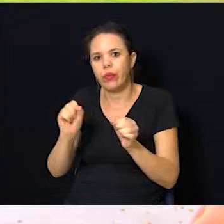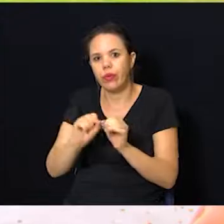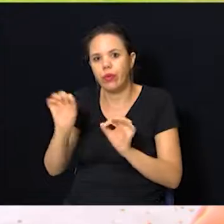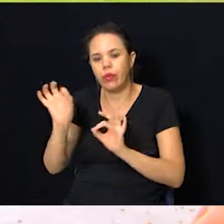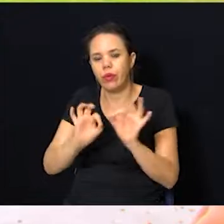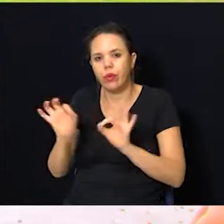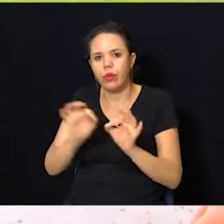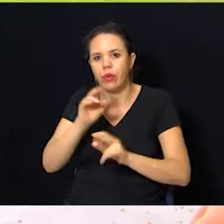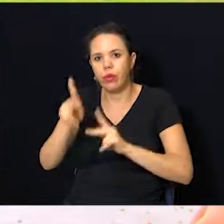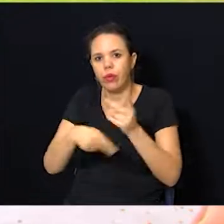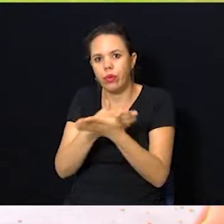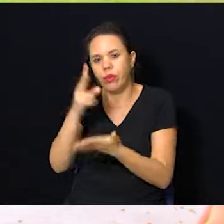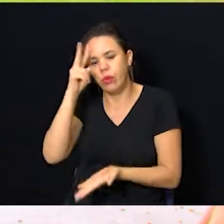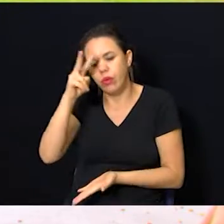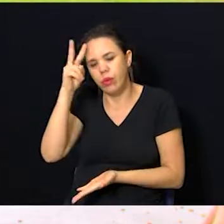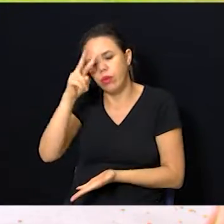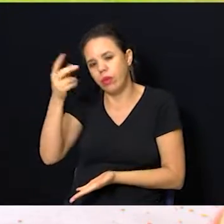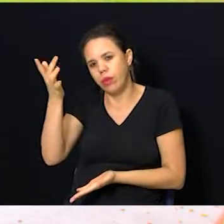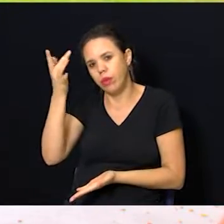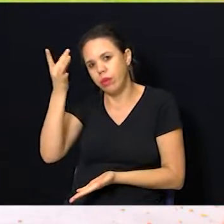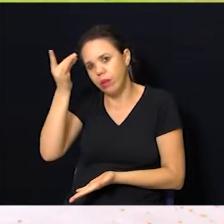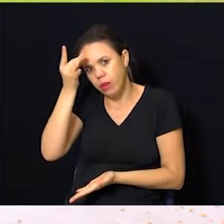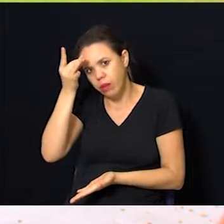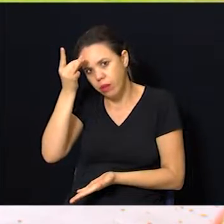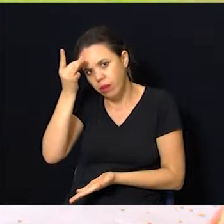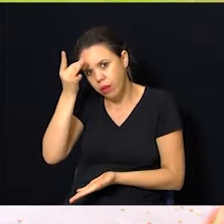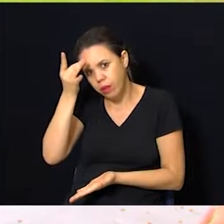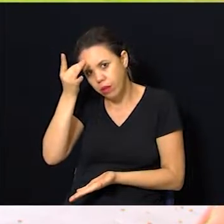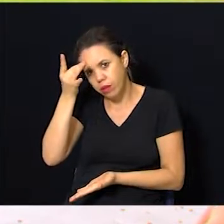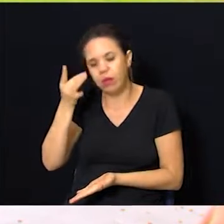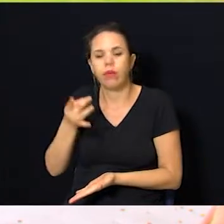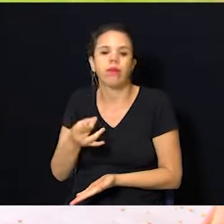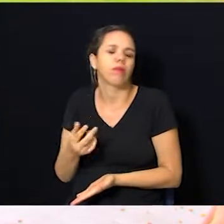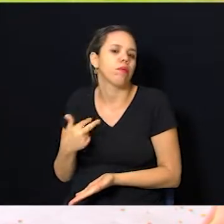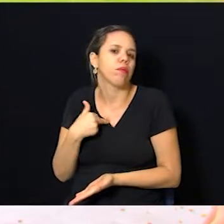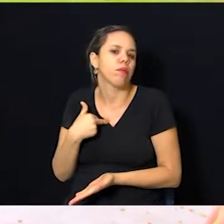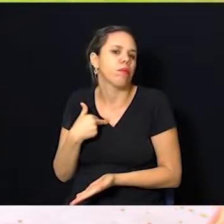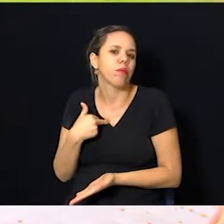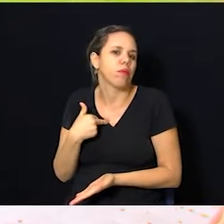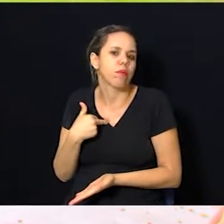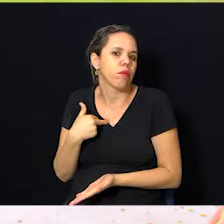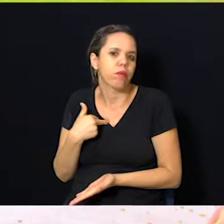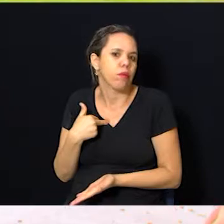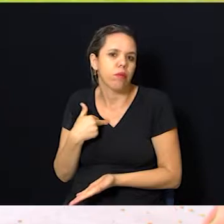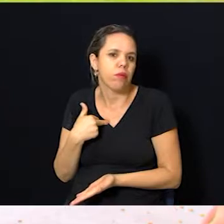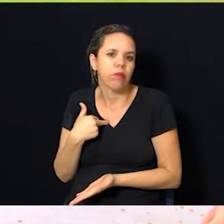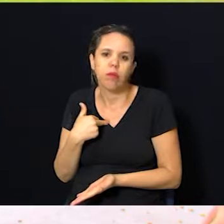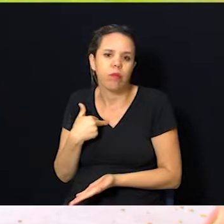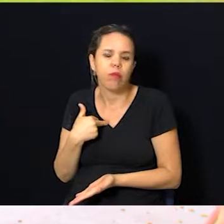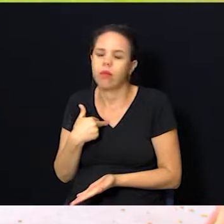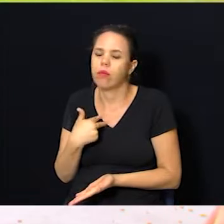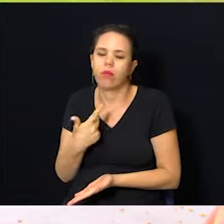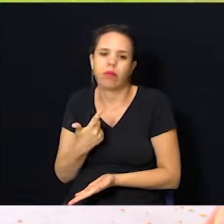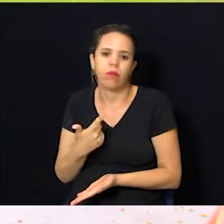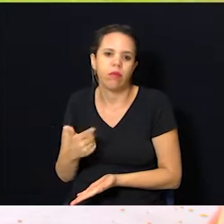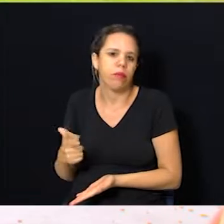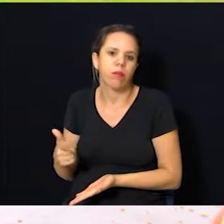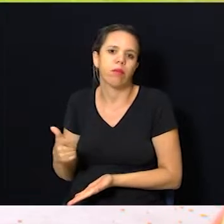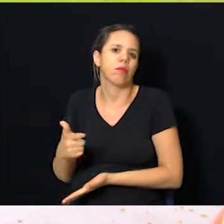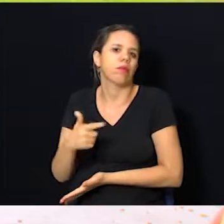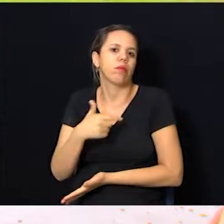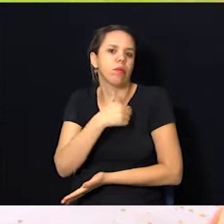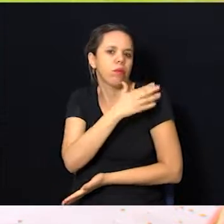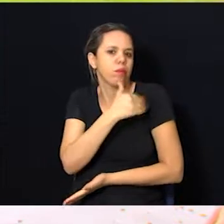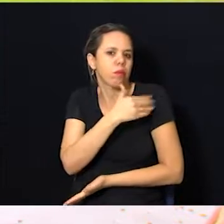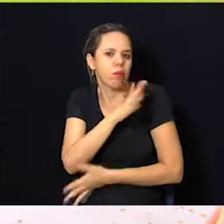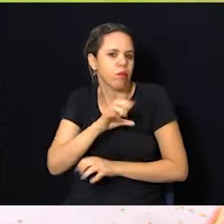com que o pessoal lembre que não podemos ter esse